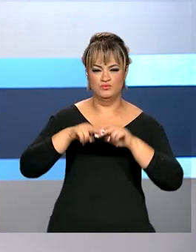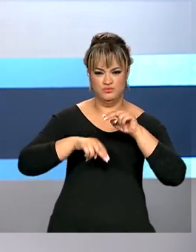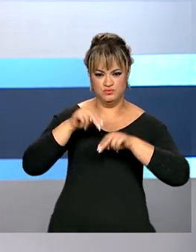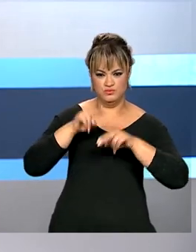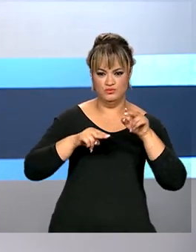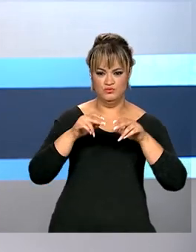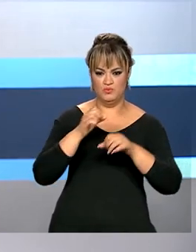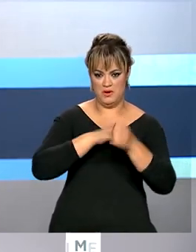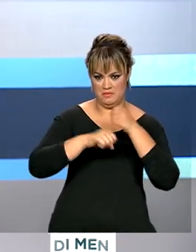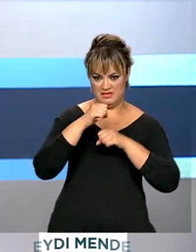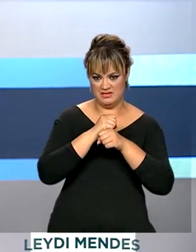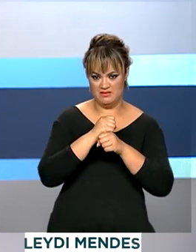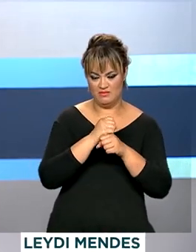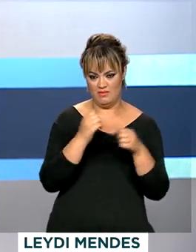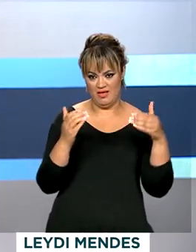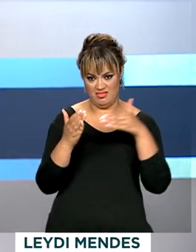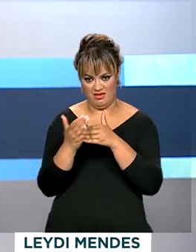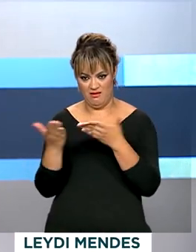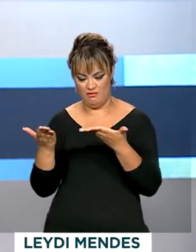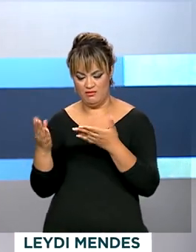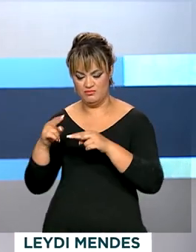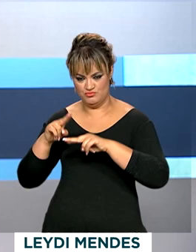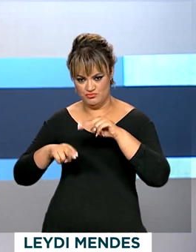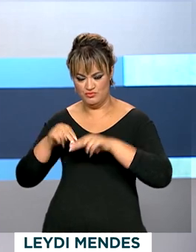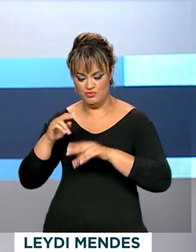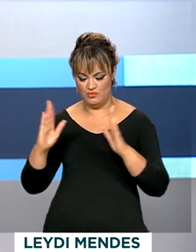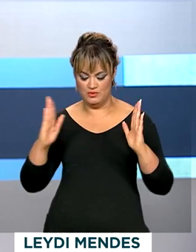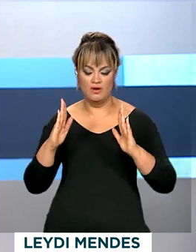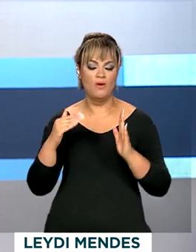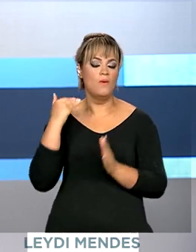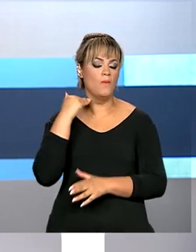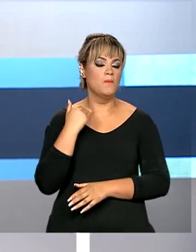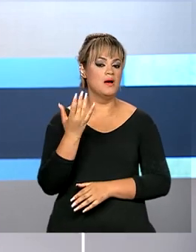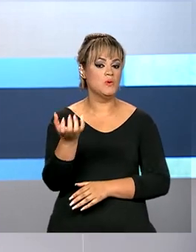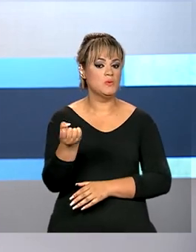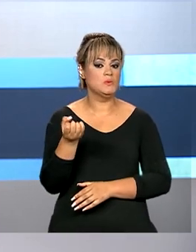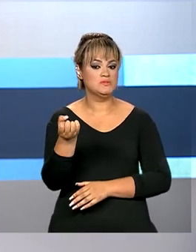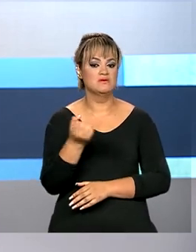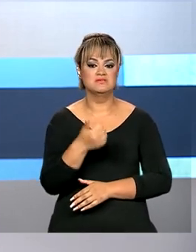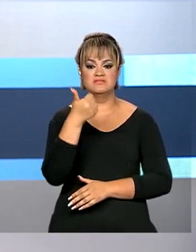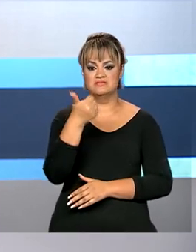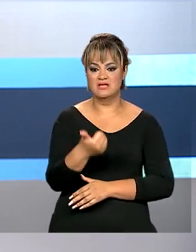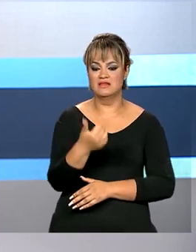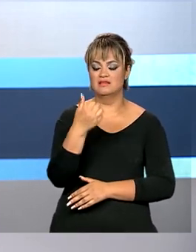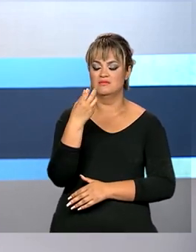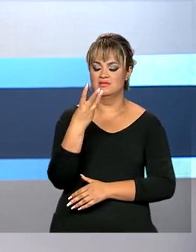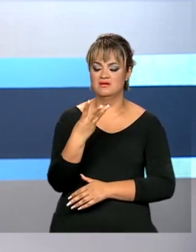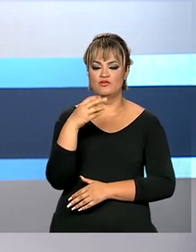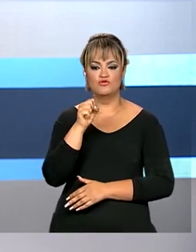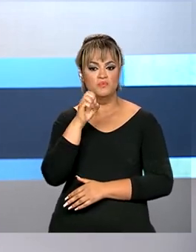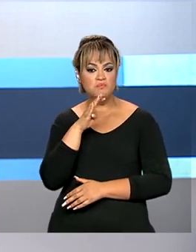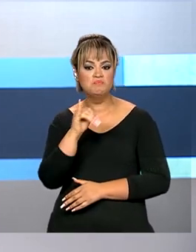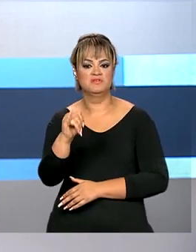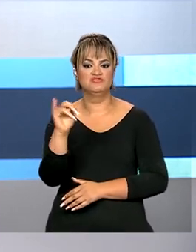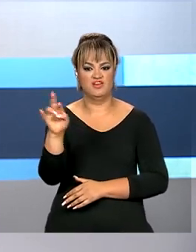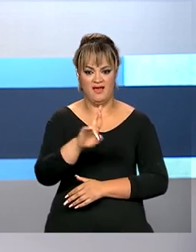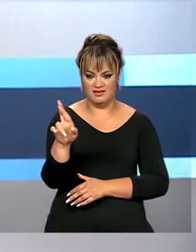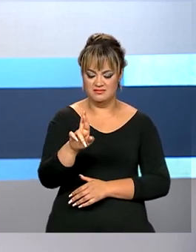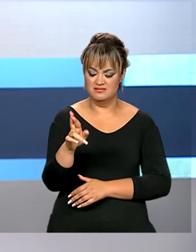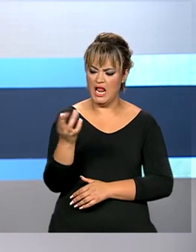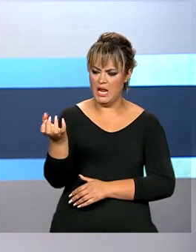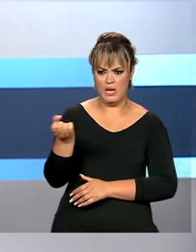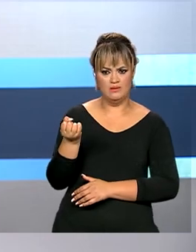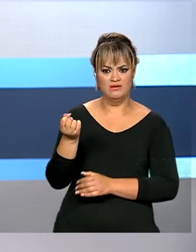2021 e junho deste ano, os bancos tiveram um lucro no país de R 138 bilhões. Além de